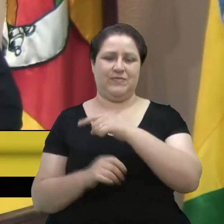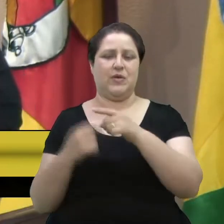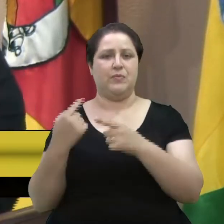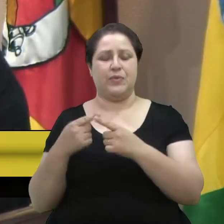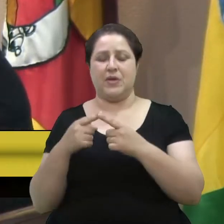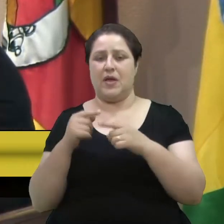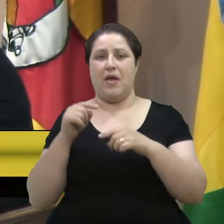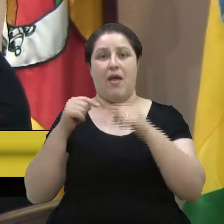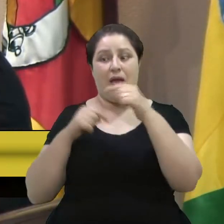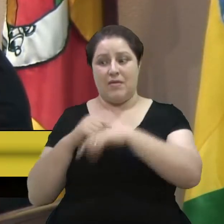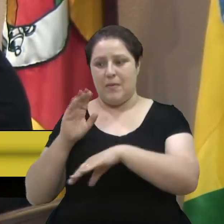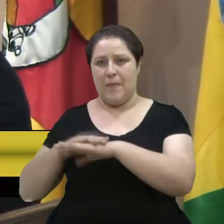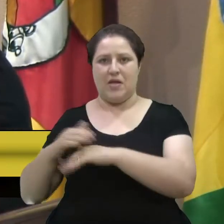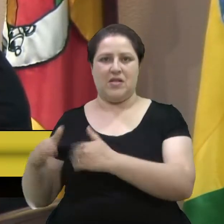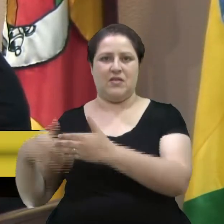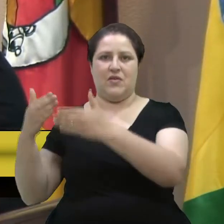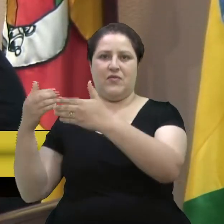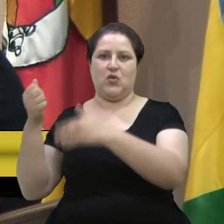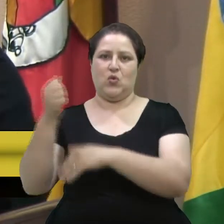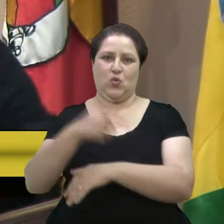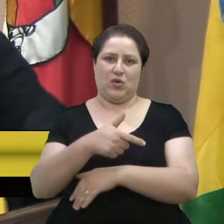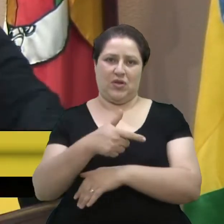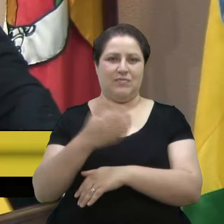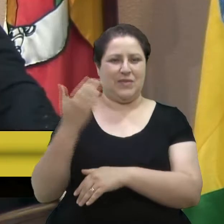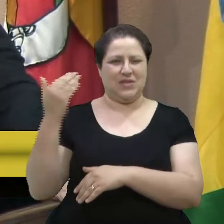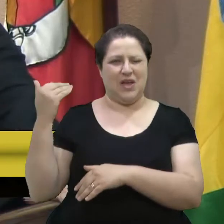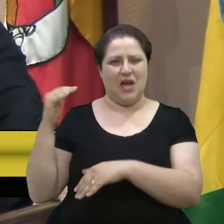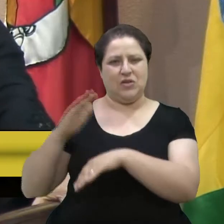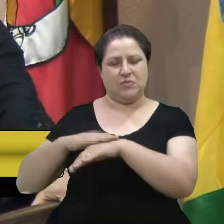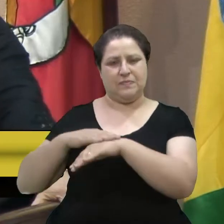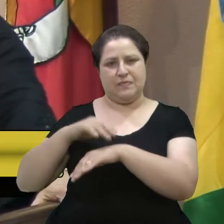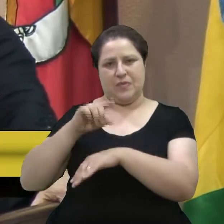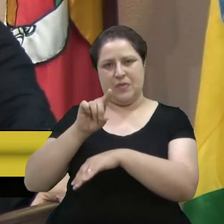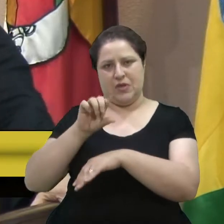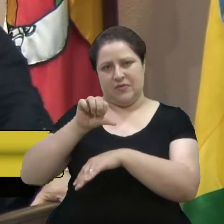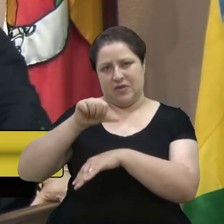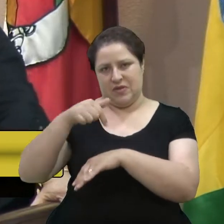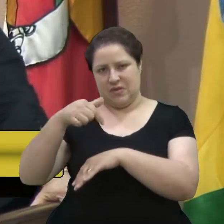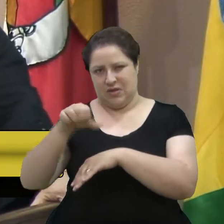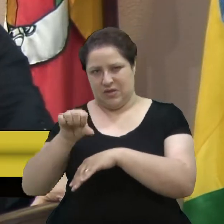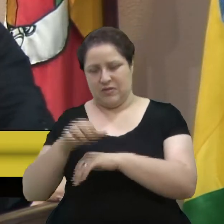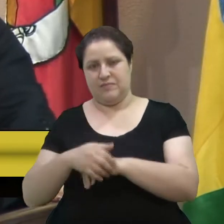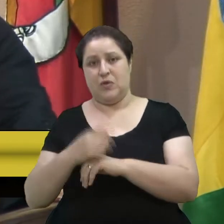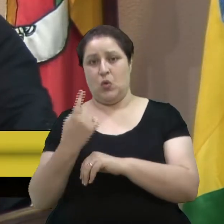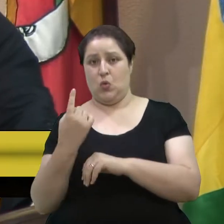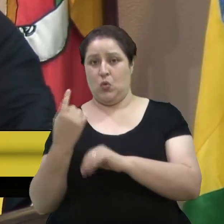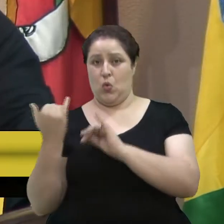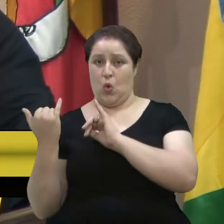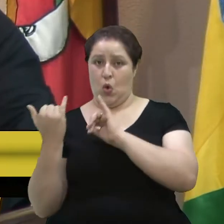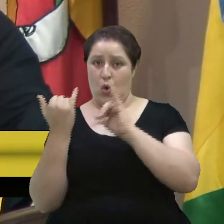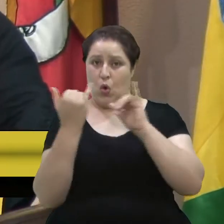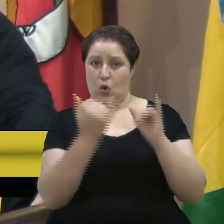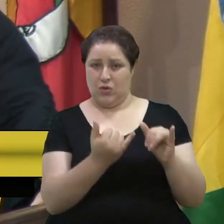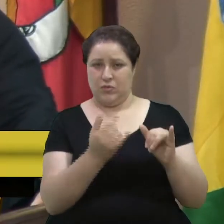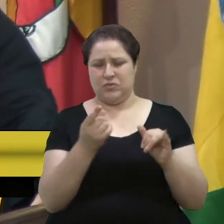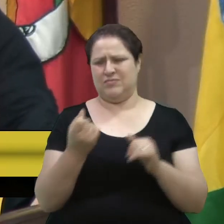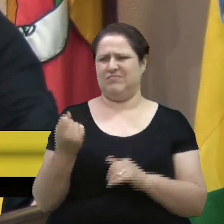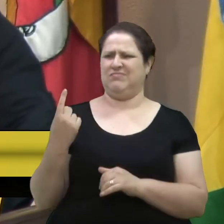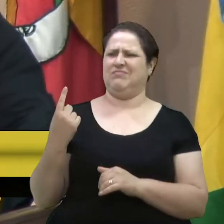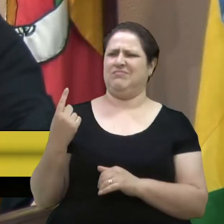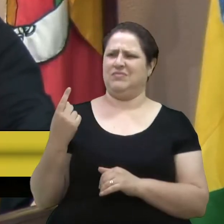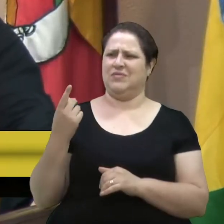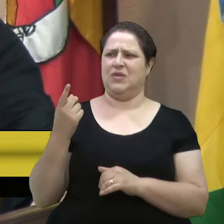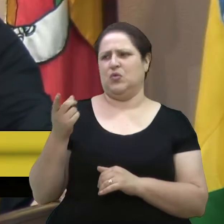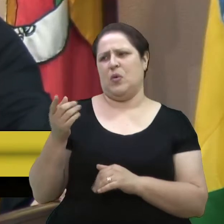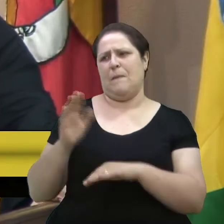mais desenvolvida do que o desvio Risso na época. E passava esse ônibus, então, a senhora pode estranhar, porque a senhora é muito mais